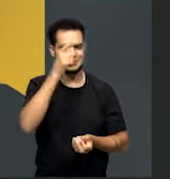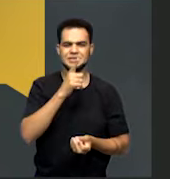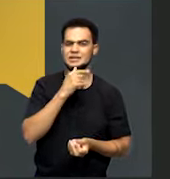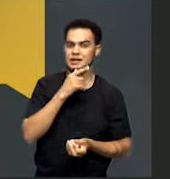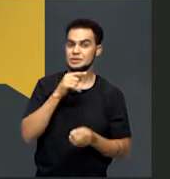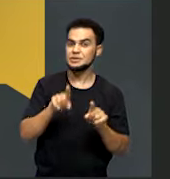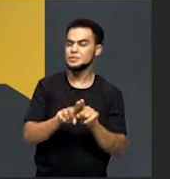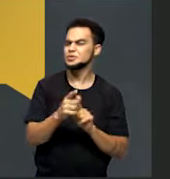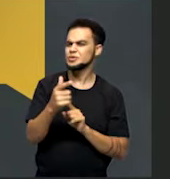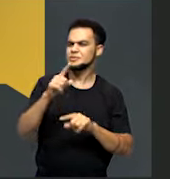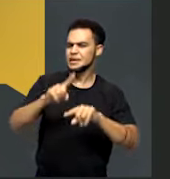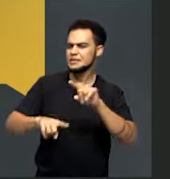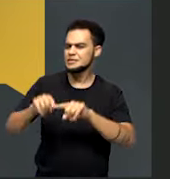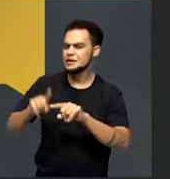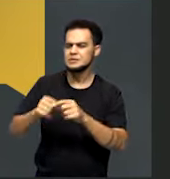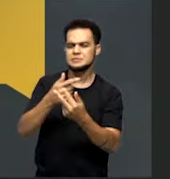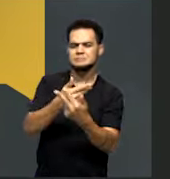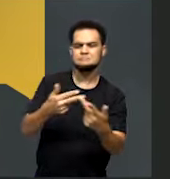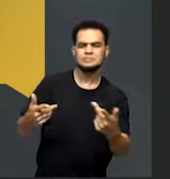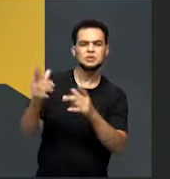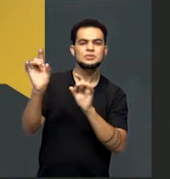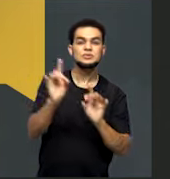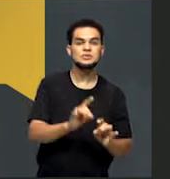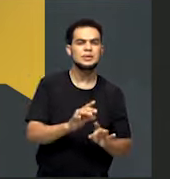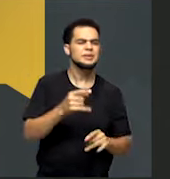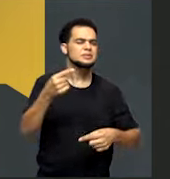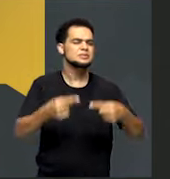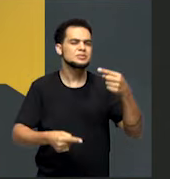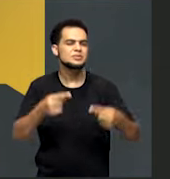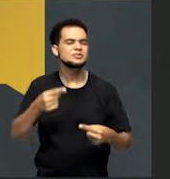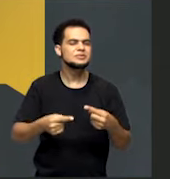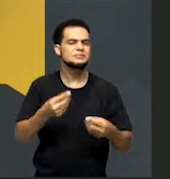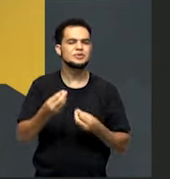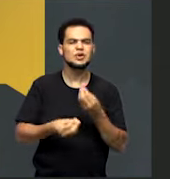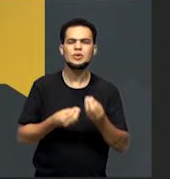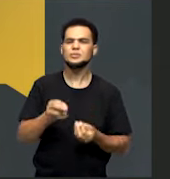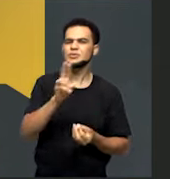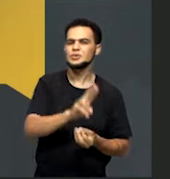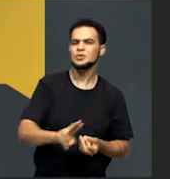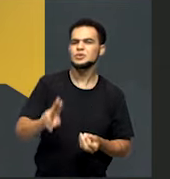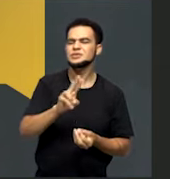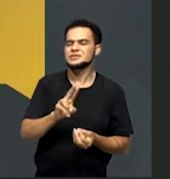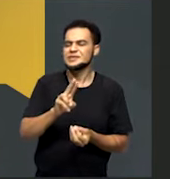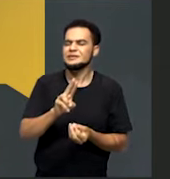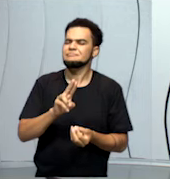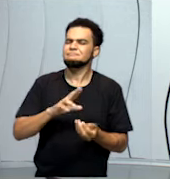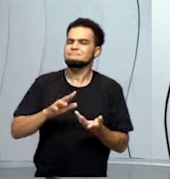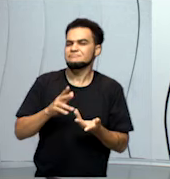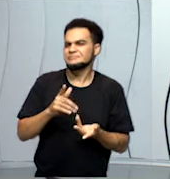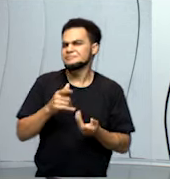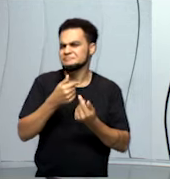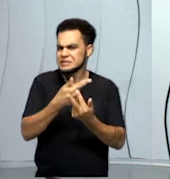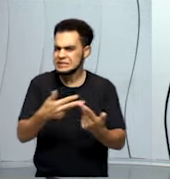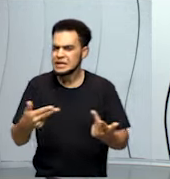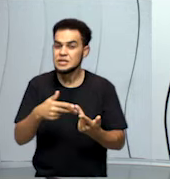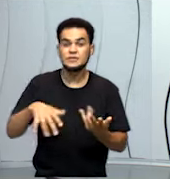cotidianas para discutir e propor formas sustentáveis de utilização desse recurso.